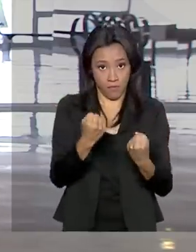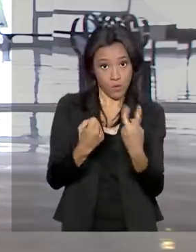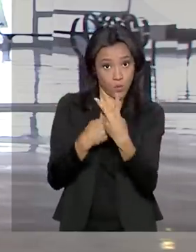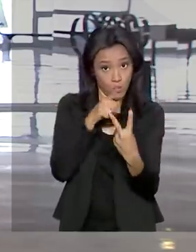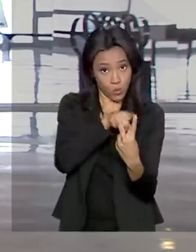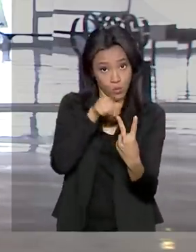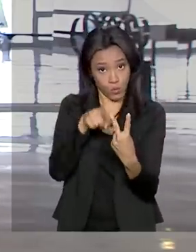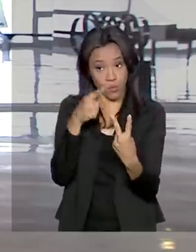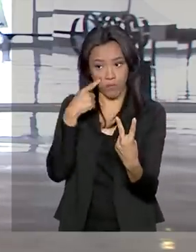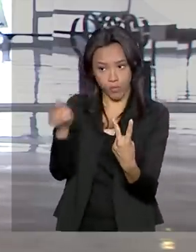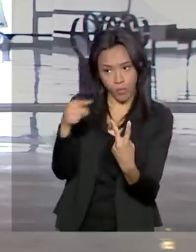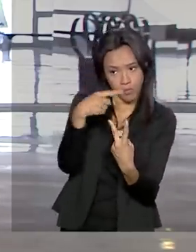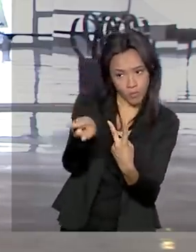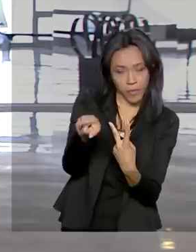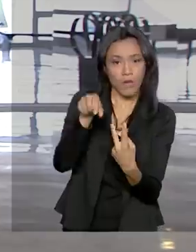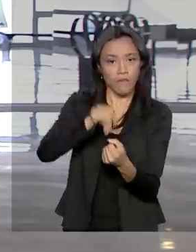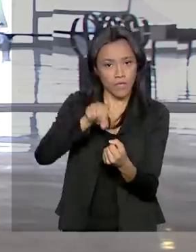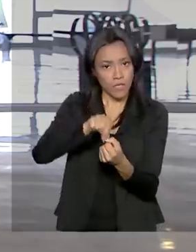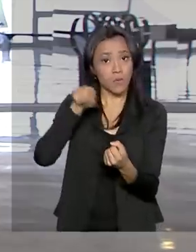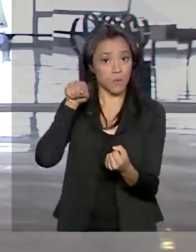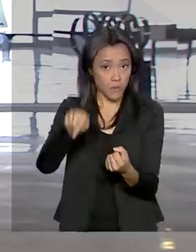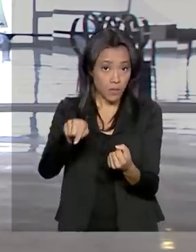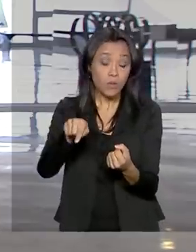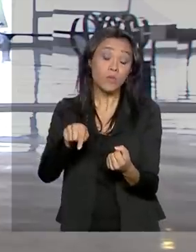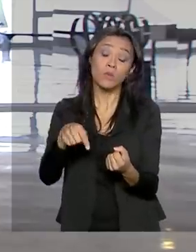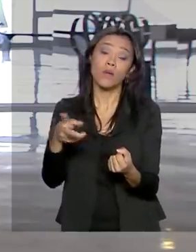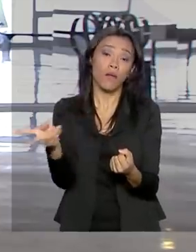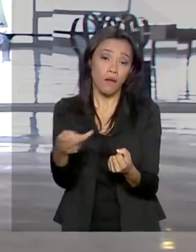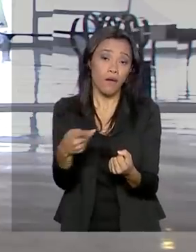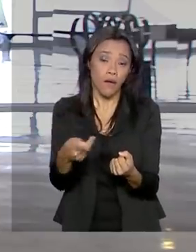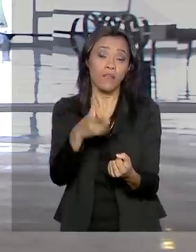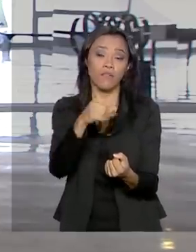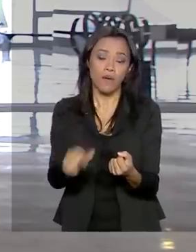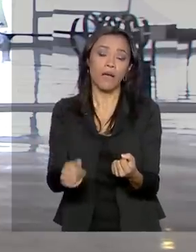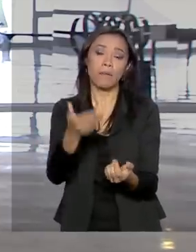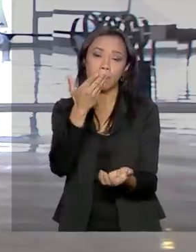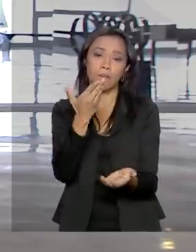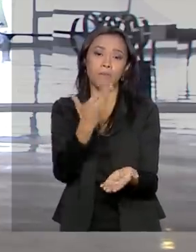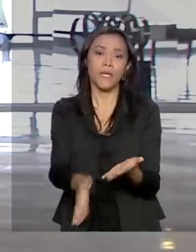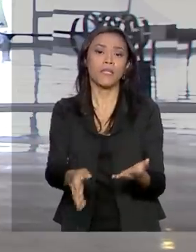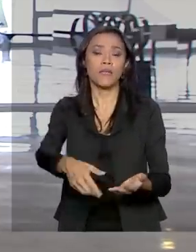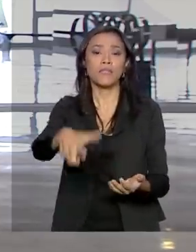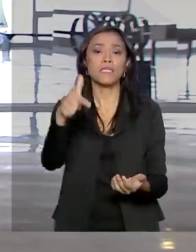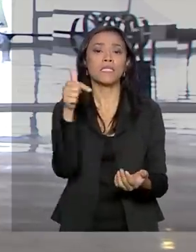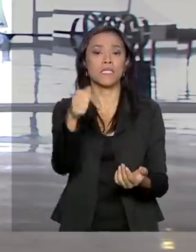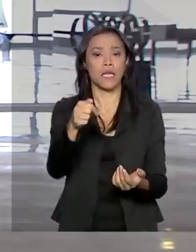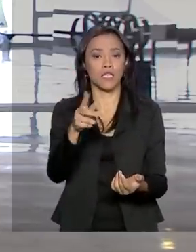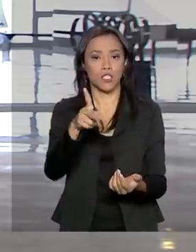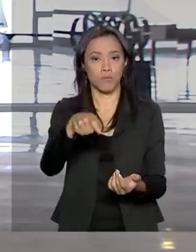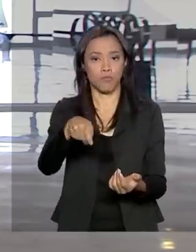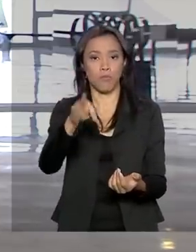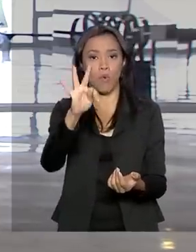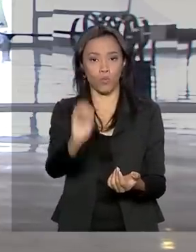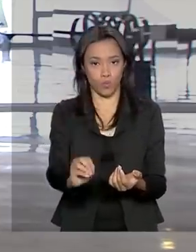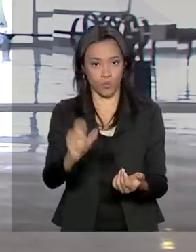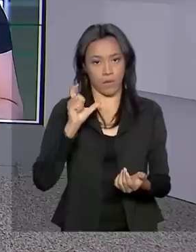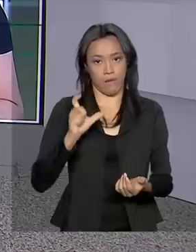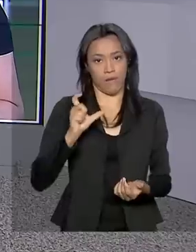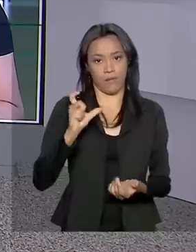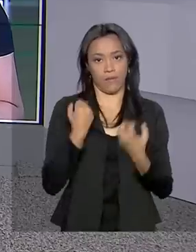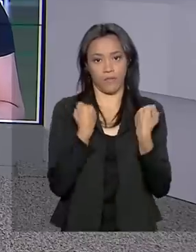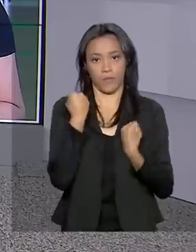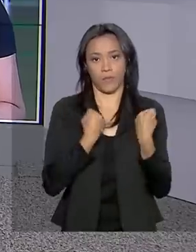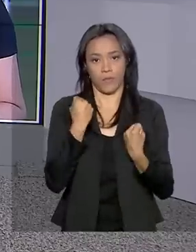motorista que for flagrado fazendo transporte irregular perderá sete pontos na carteira de habilitação. Mara.